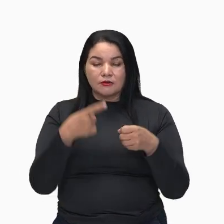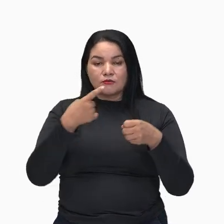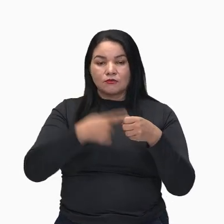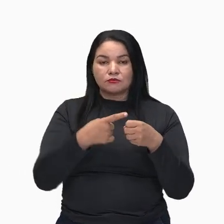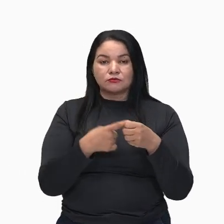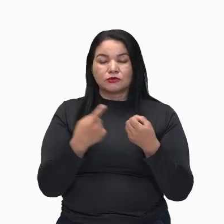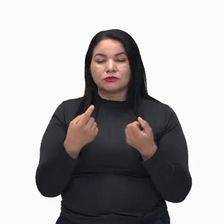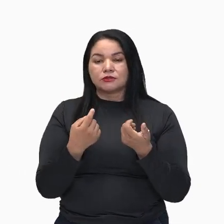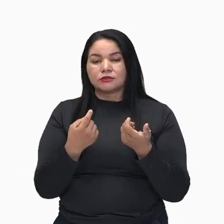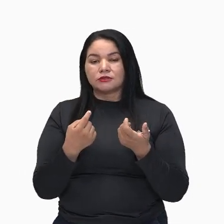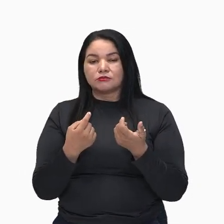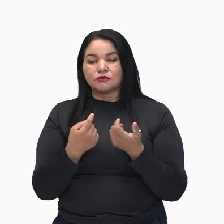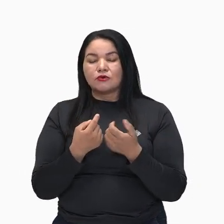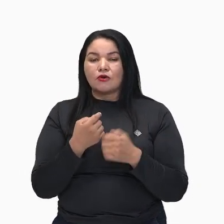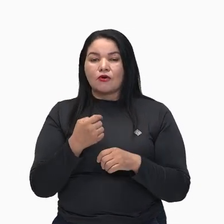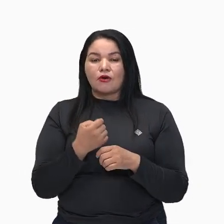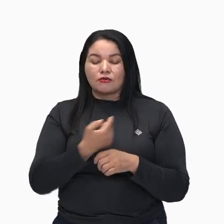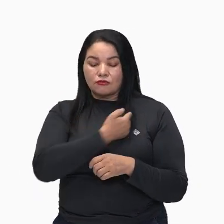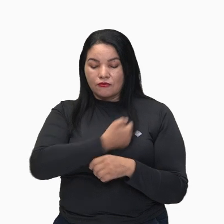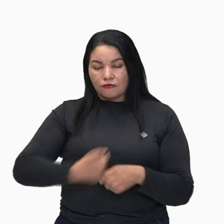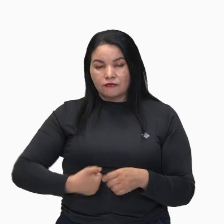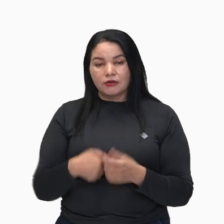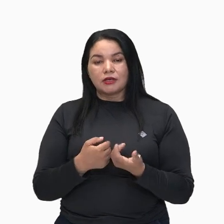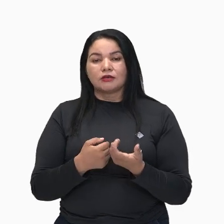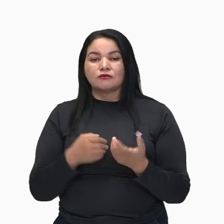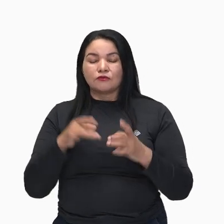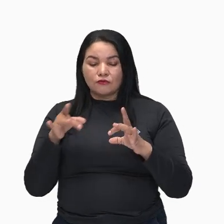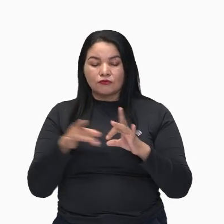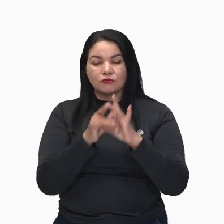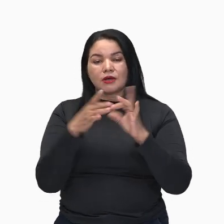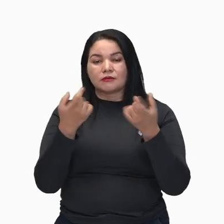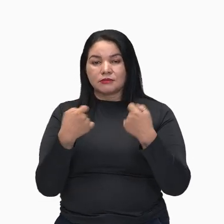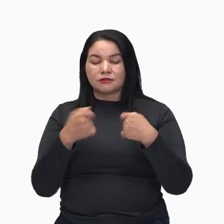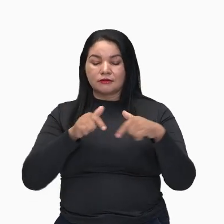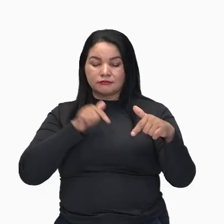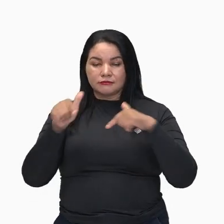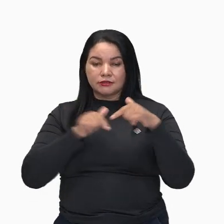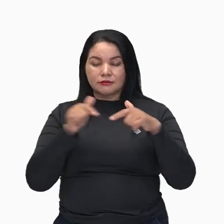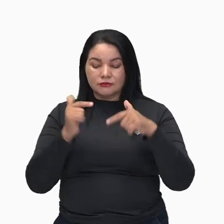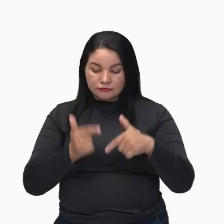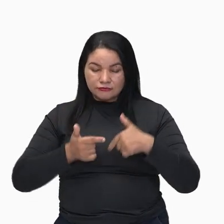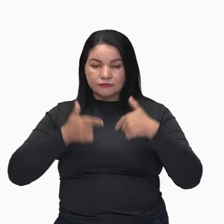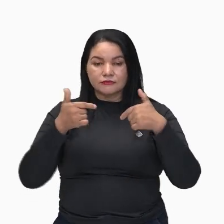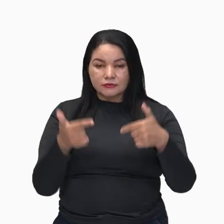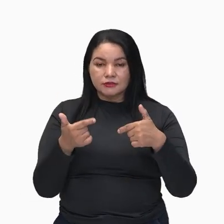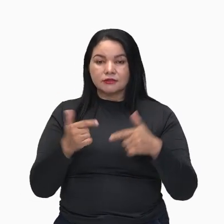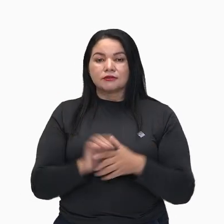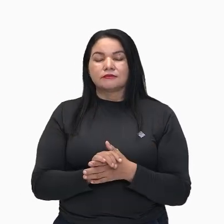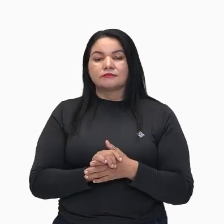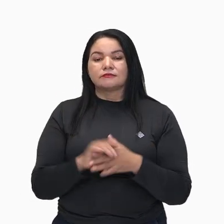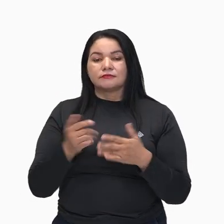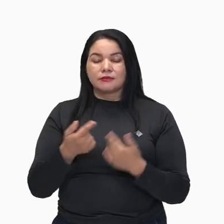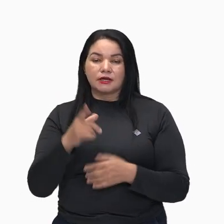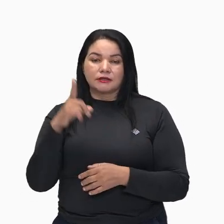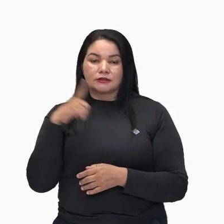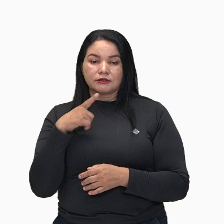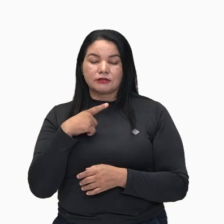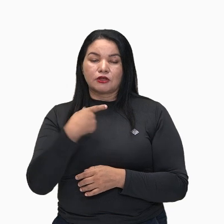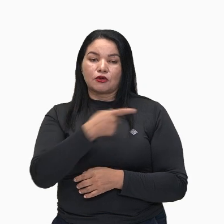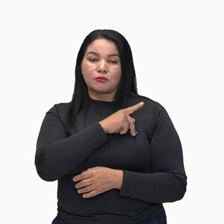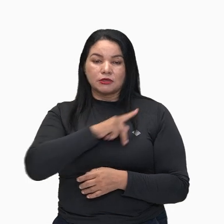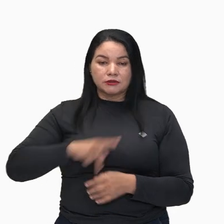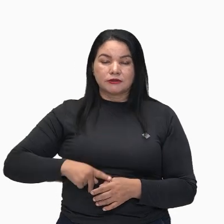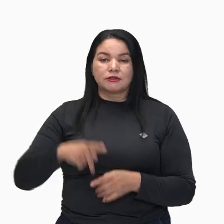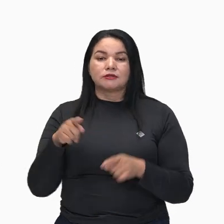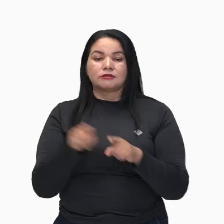Ou seja, exatamente o poder executivo. Então nós vamos ter aí a figura do presidente, ministros,